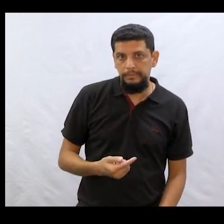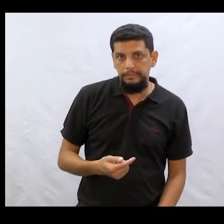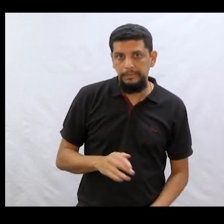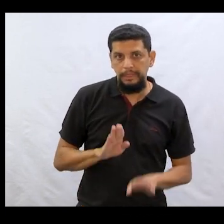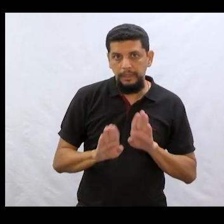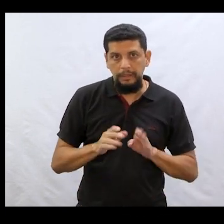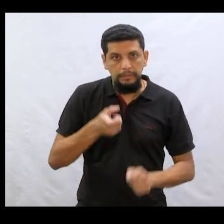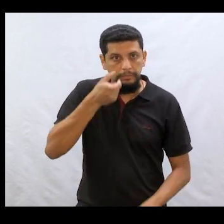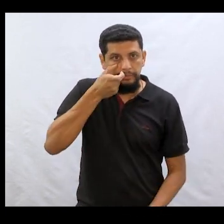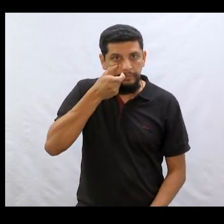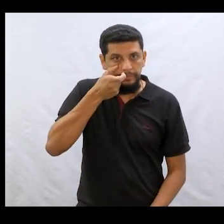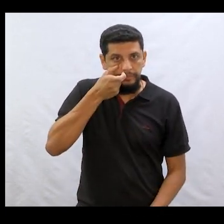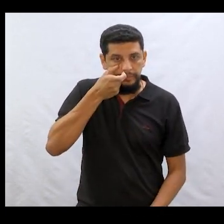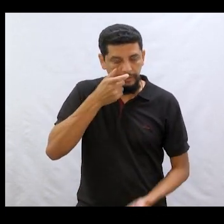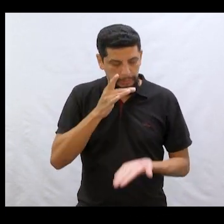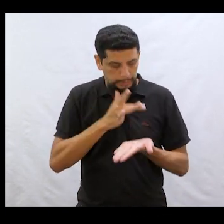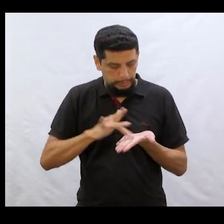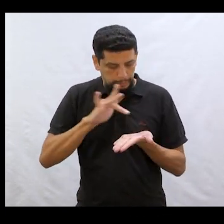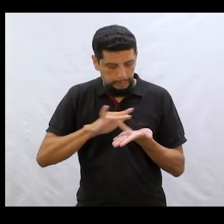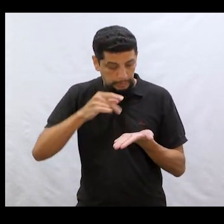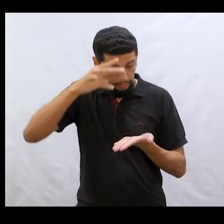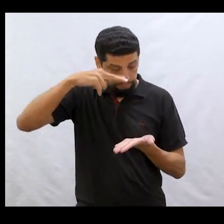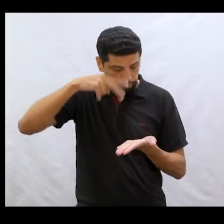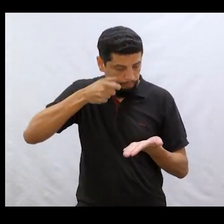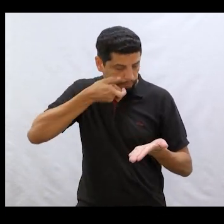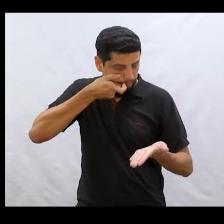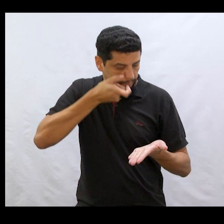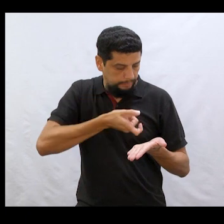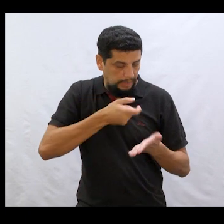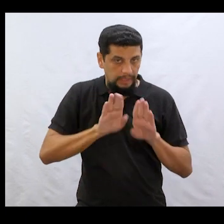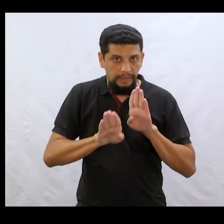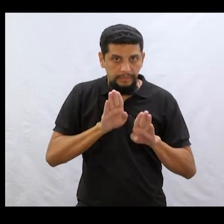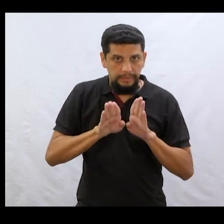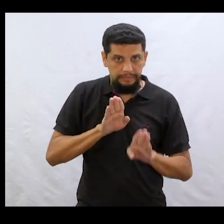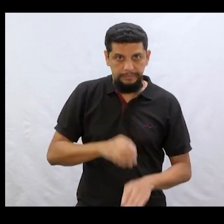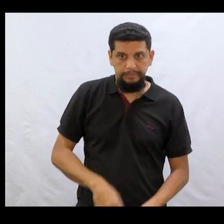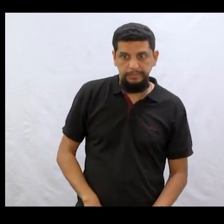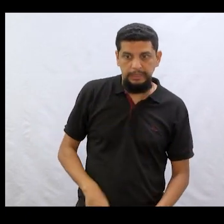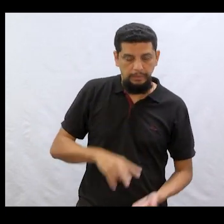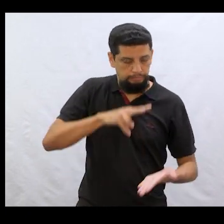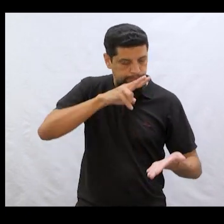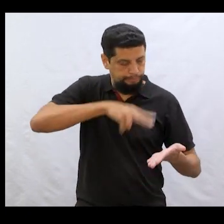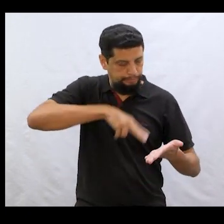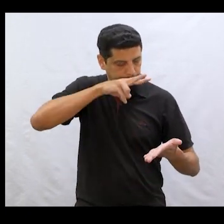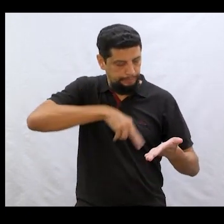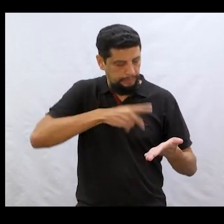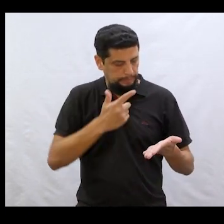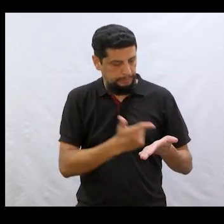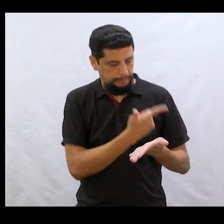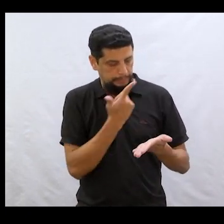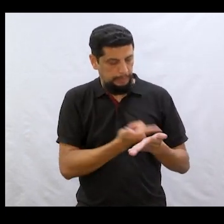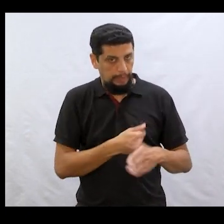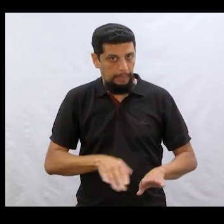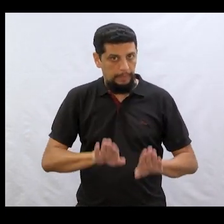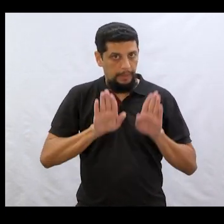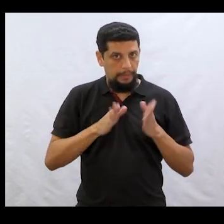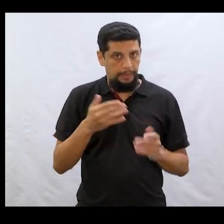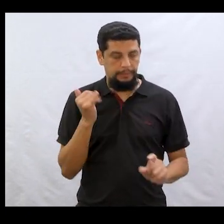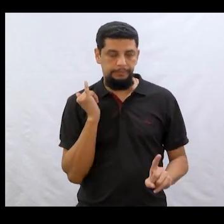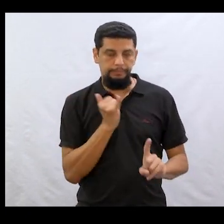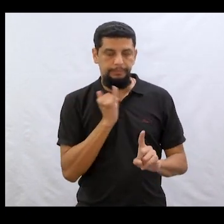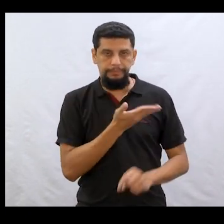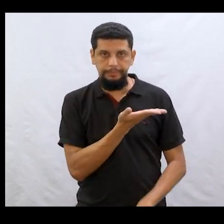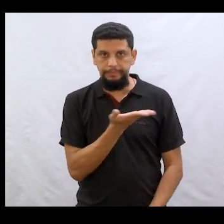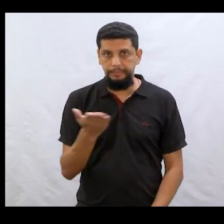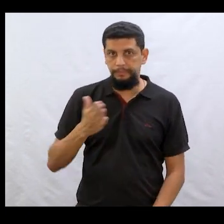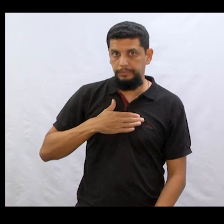Às vezes a gente assiste no celular a história. Às vezes a gente lê um livro. Mas eu vou